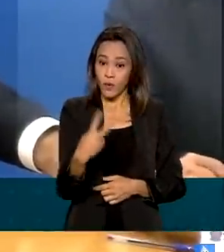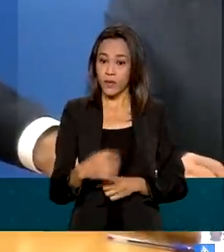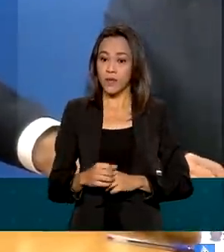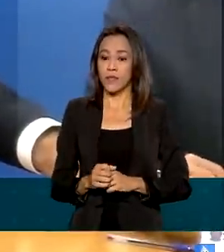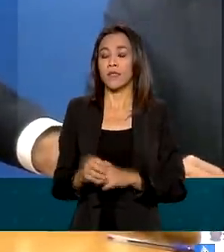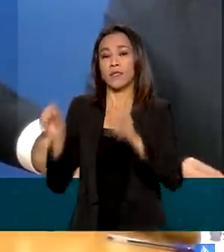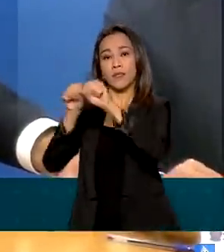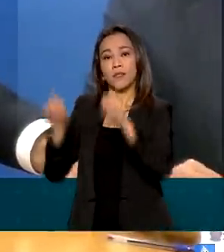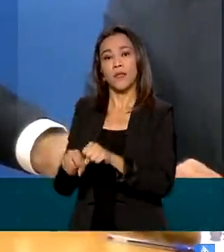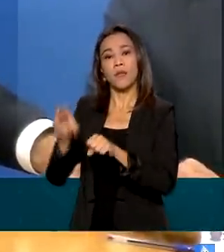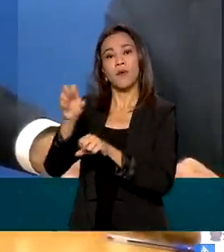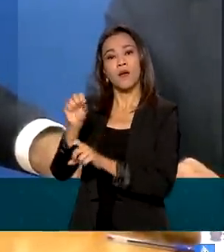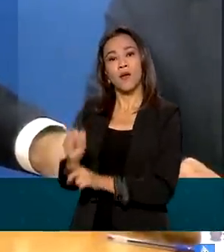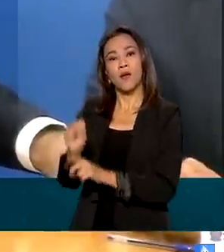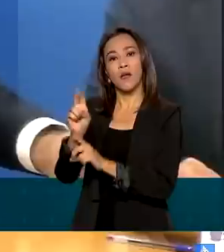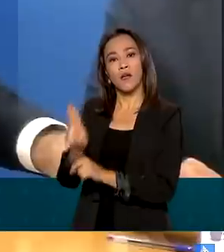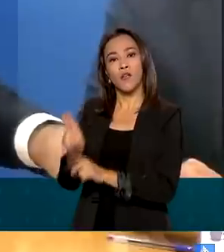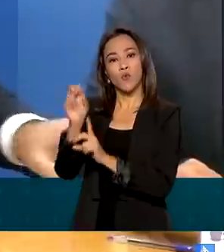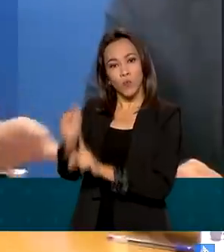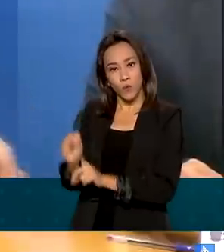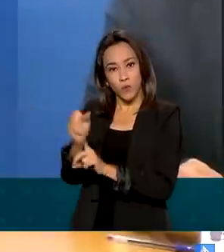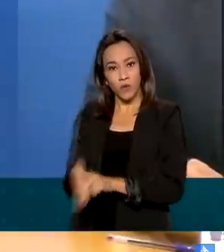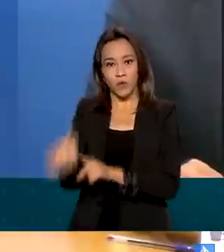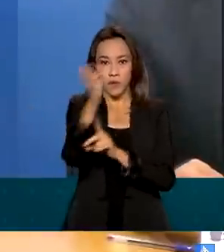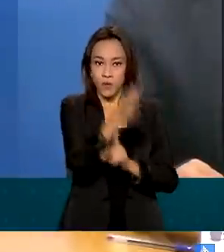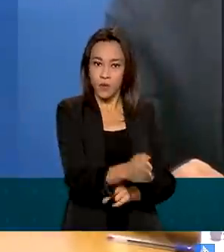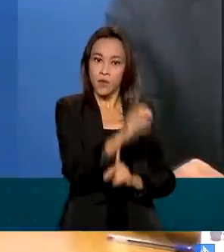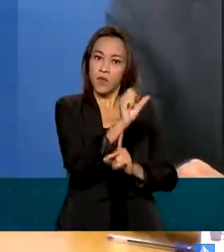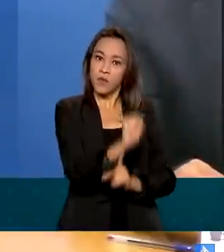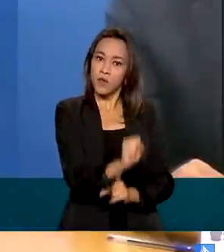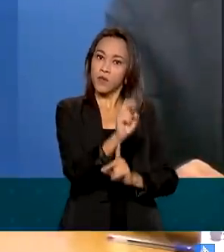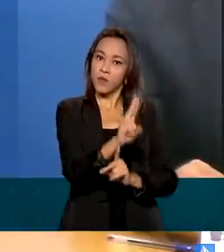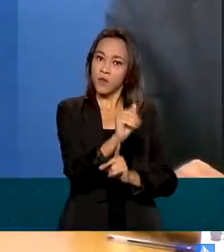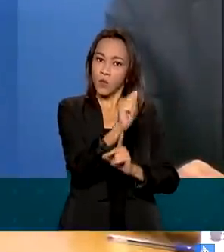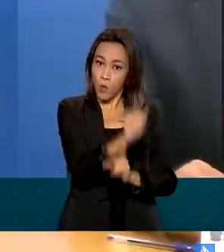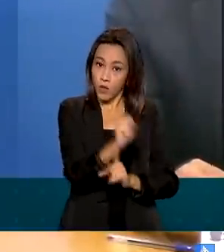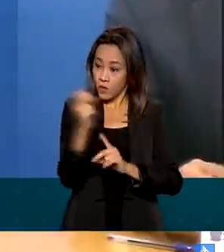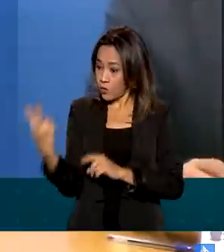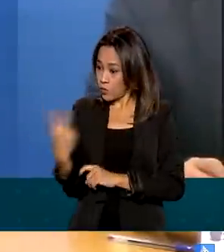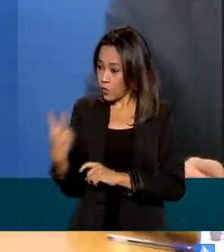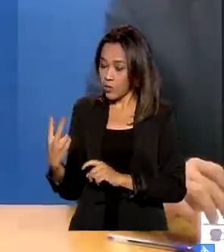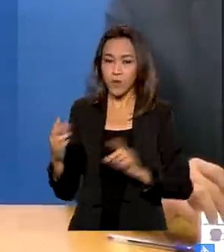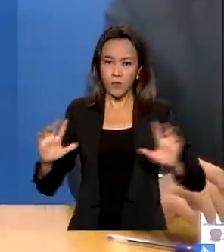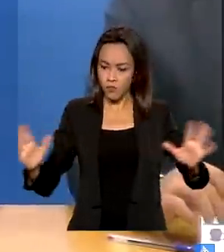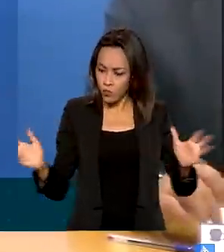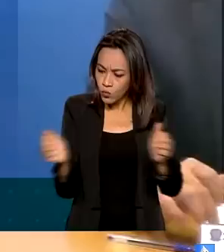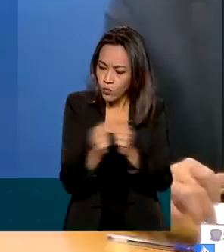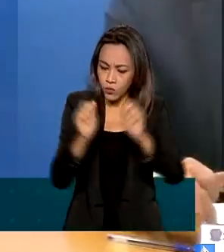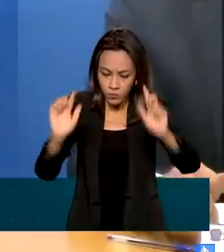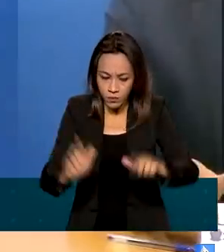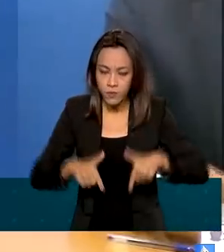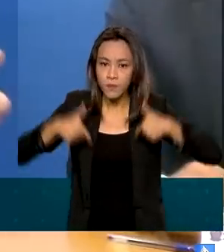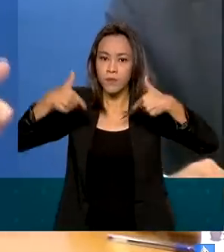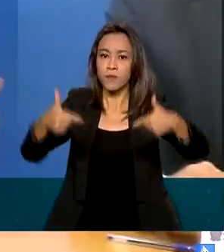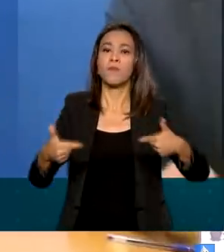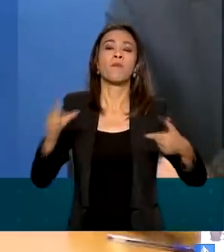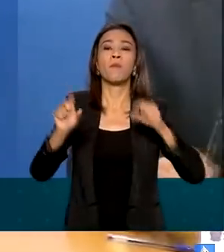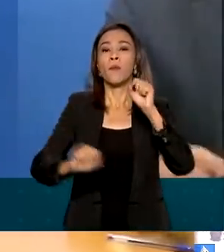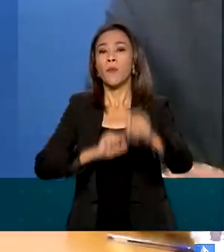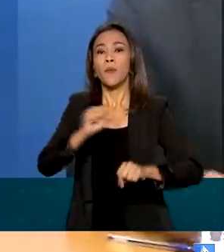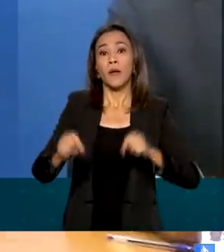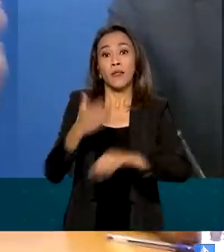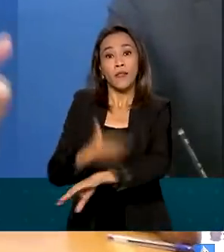prioridades, não é, João Roma? E estaremos juntos para capacitar esses profissionais para atender